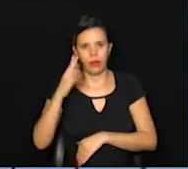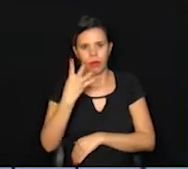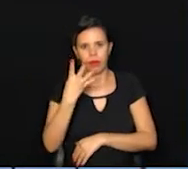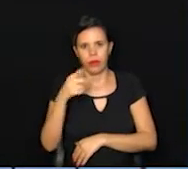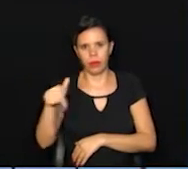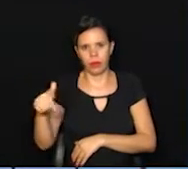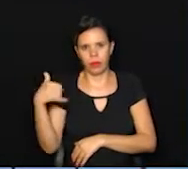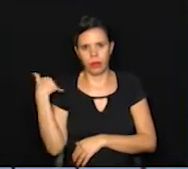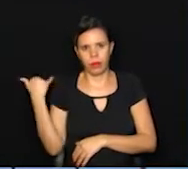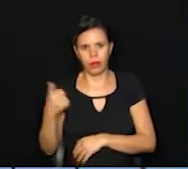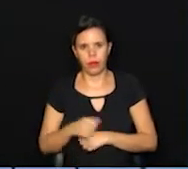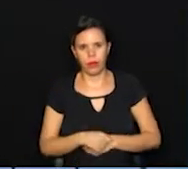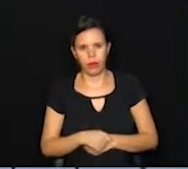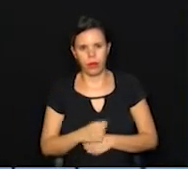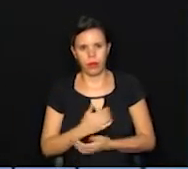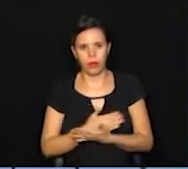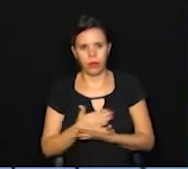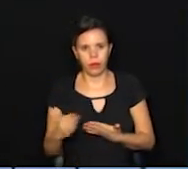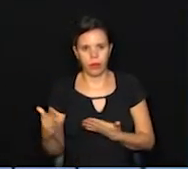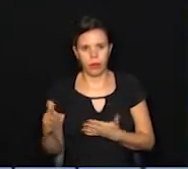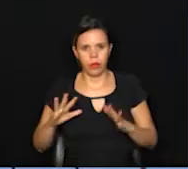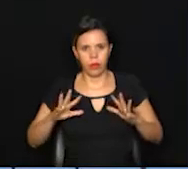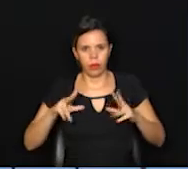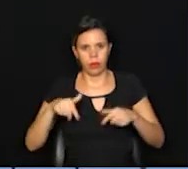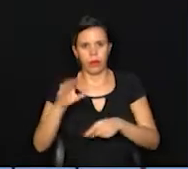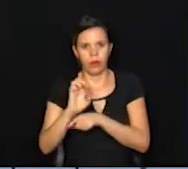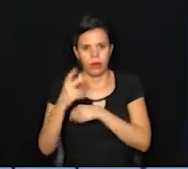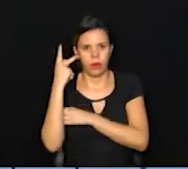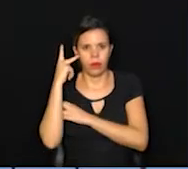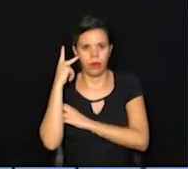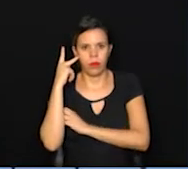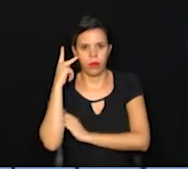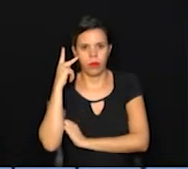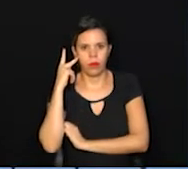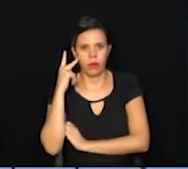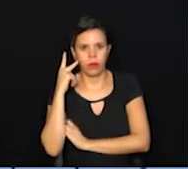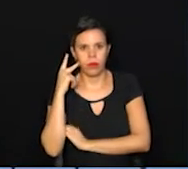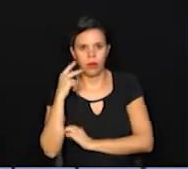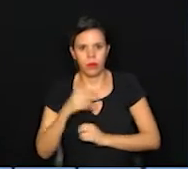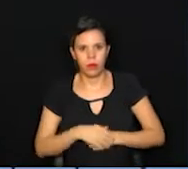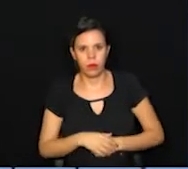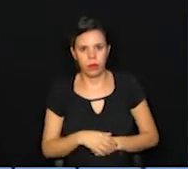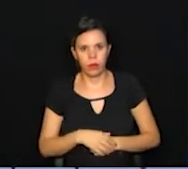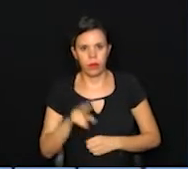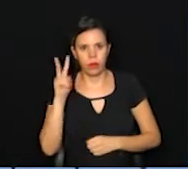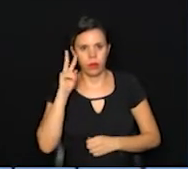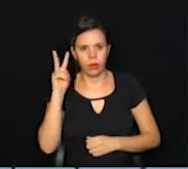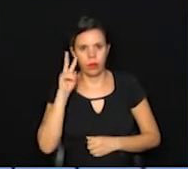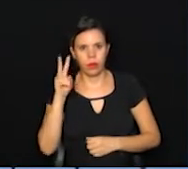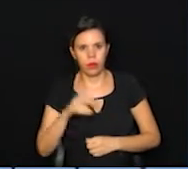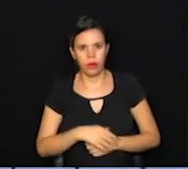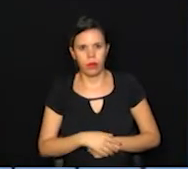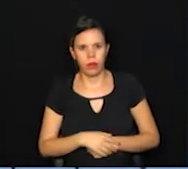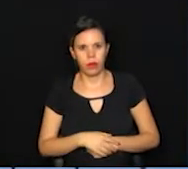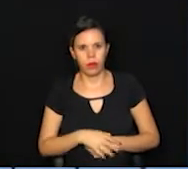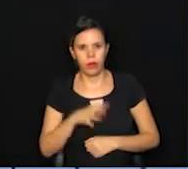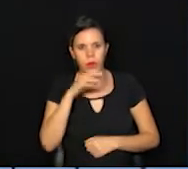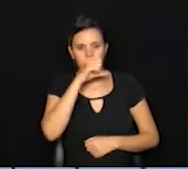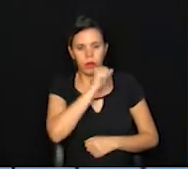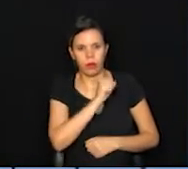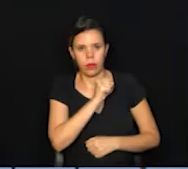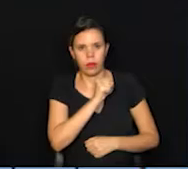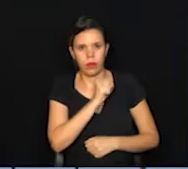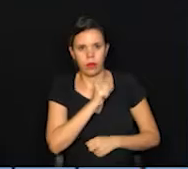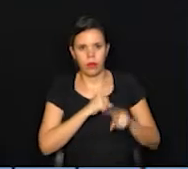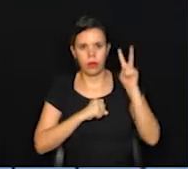47 anos e começou em todo o estado de São Paulo nesta segunda-feira, no sábado. E